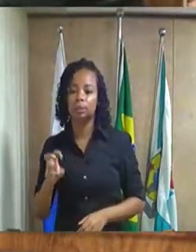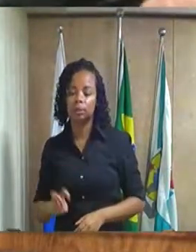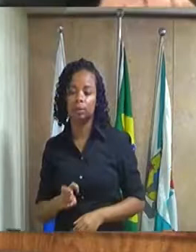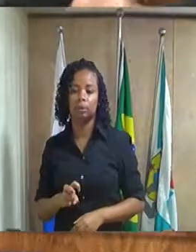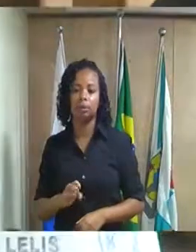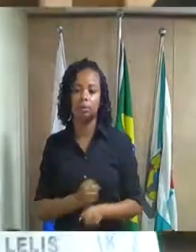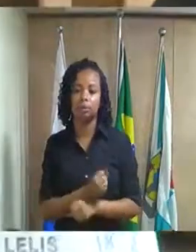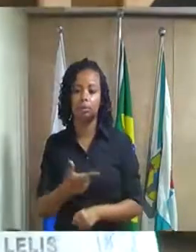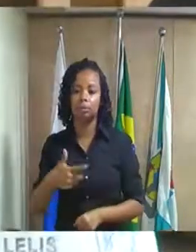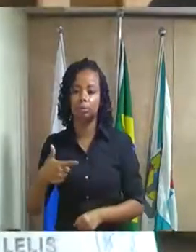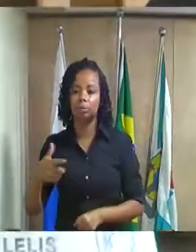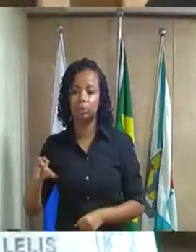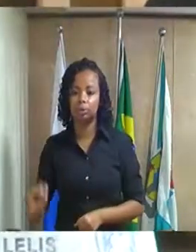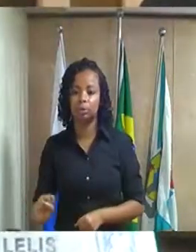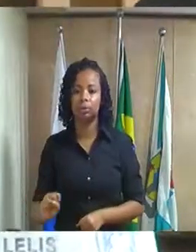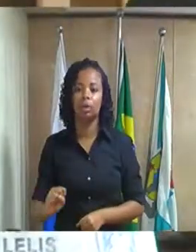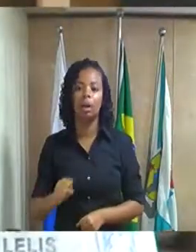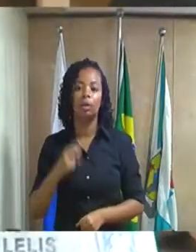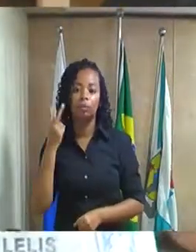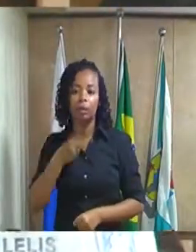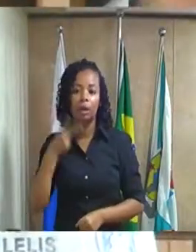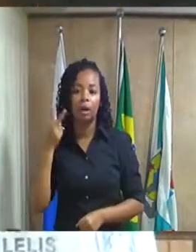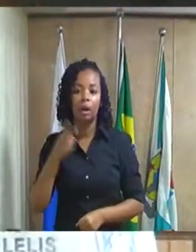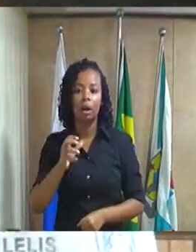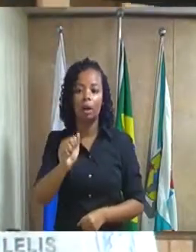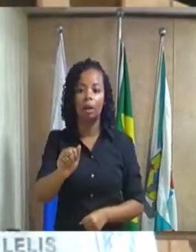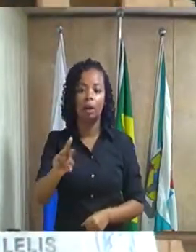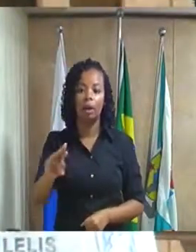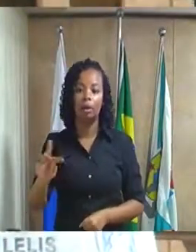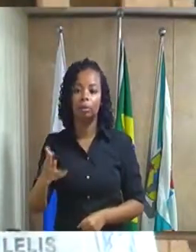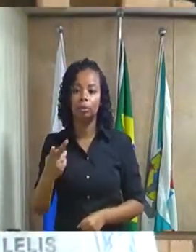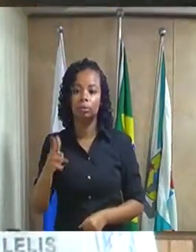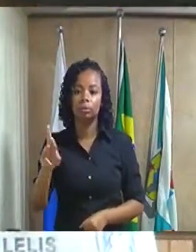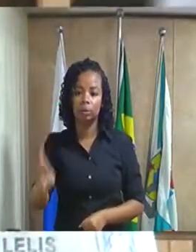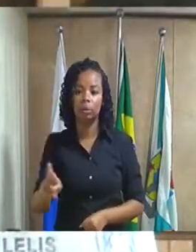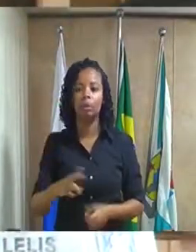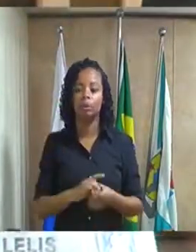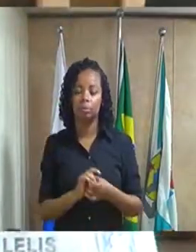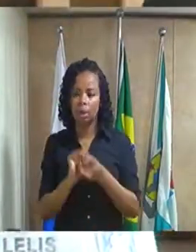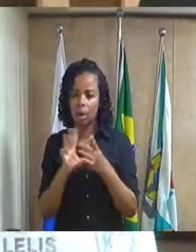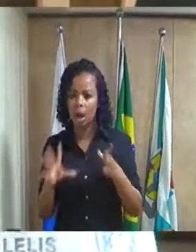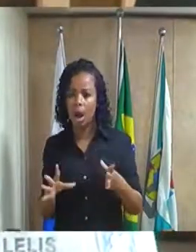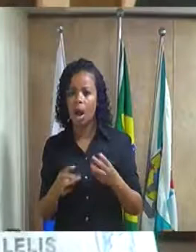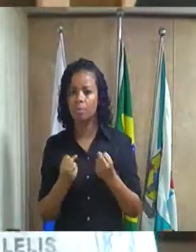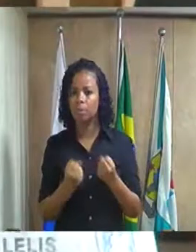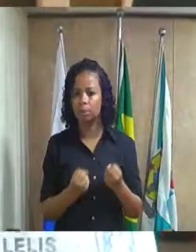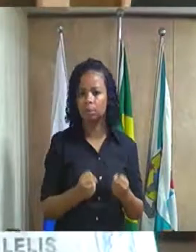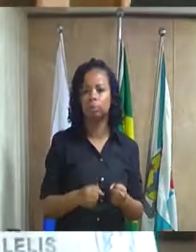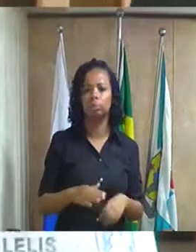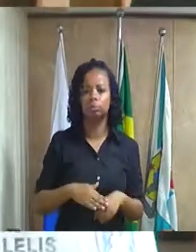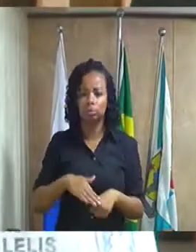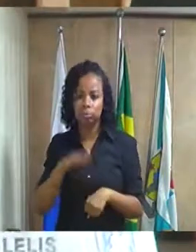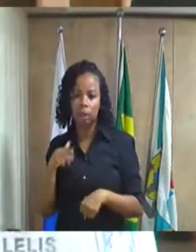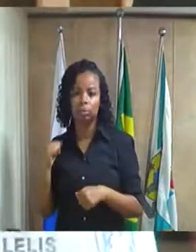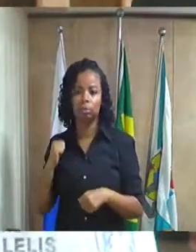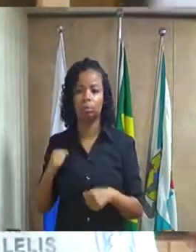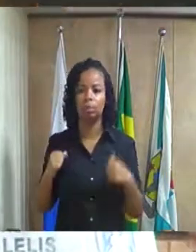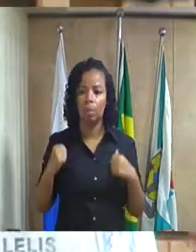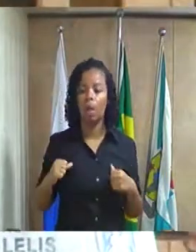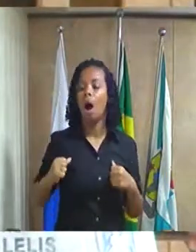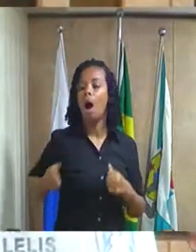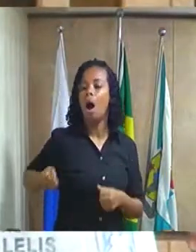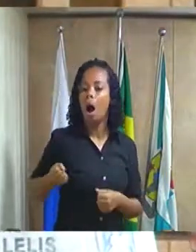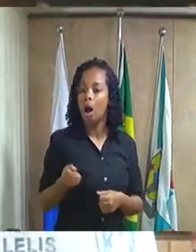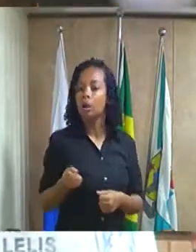do excelentíssimo senhor vereador Arthur Monteiro dispondo sobre peso máximo tolerável para o material